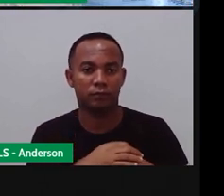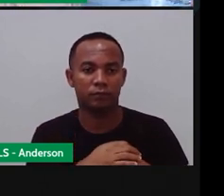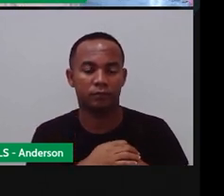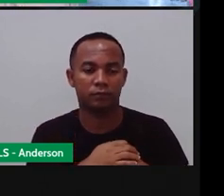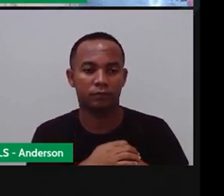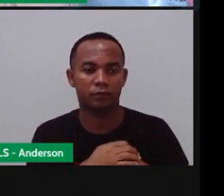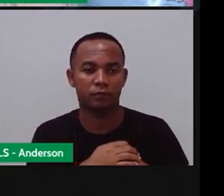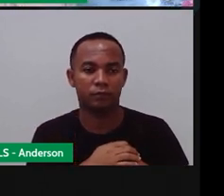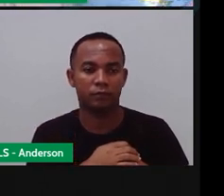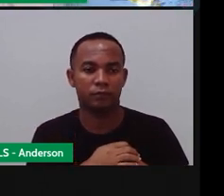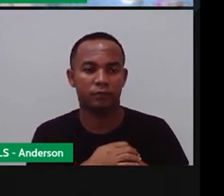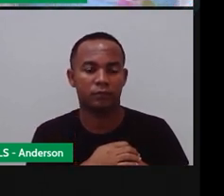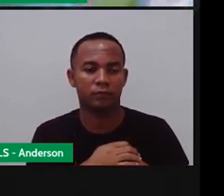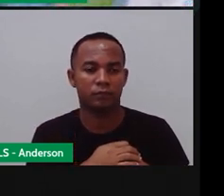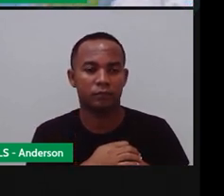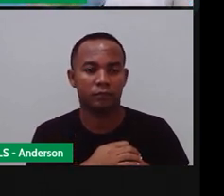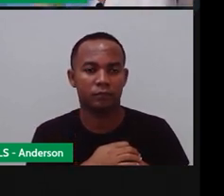mim peraí